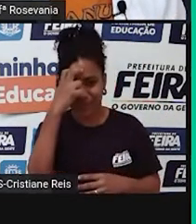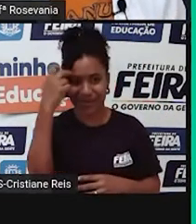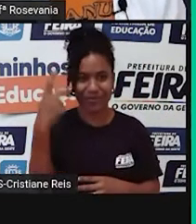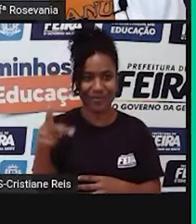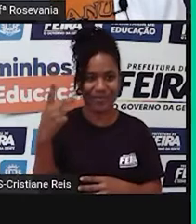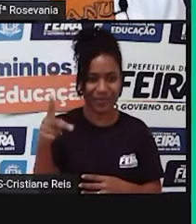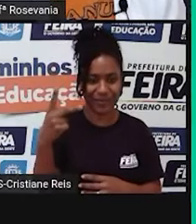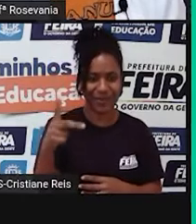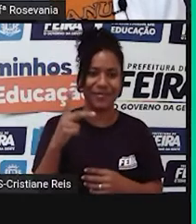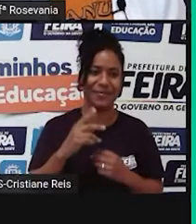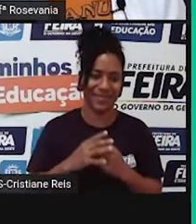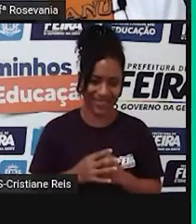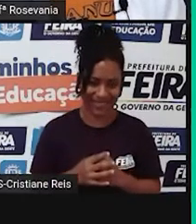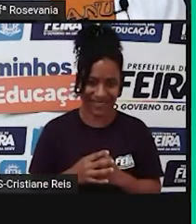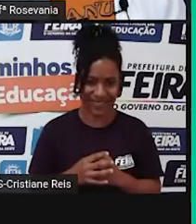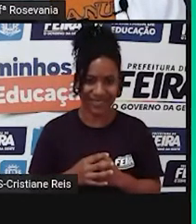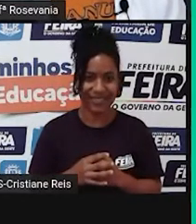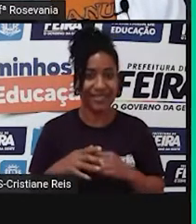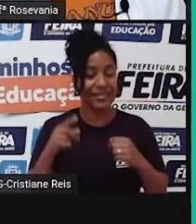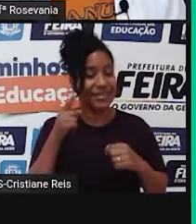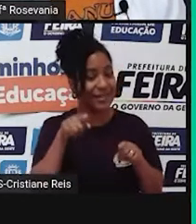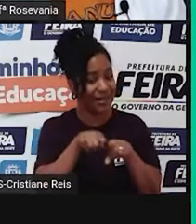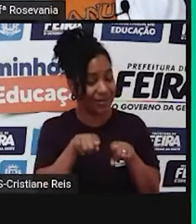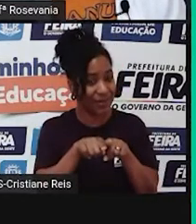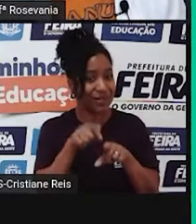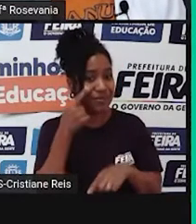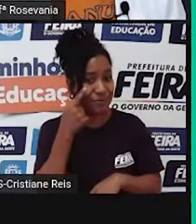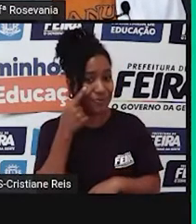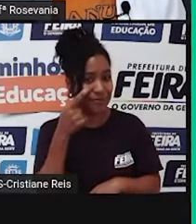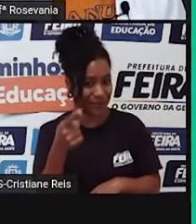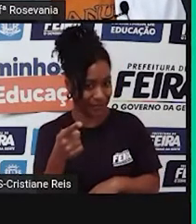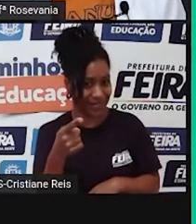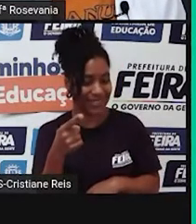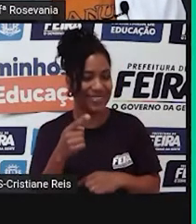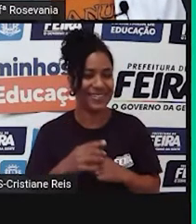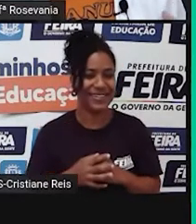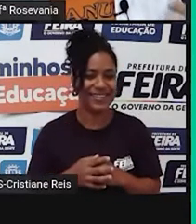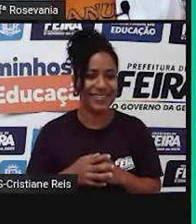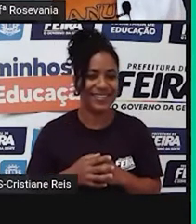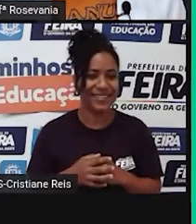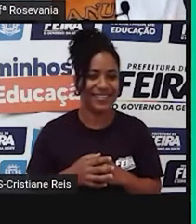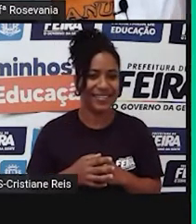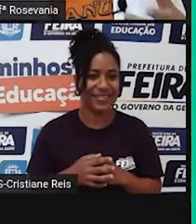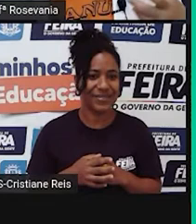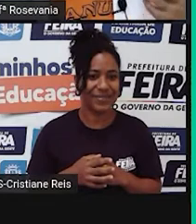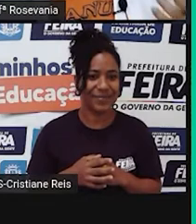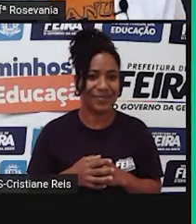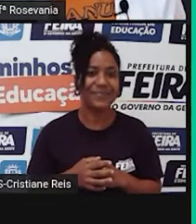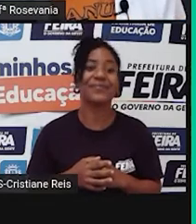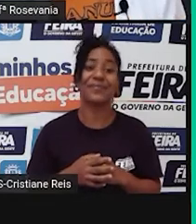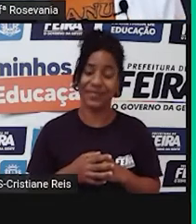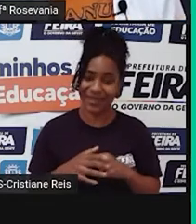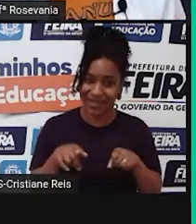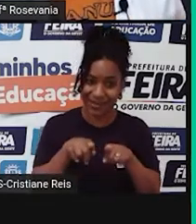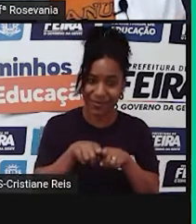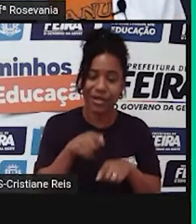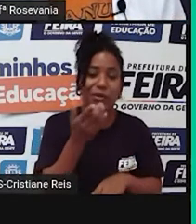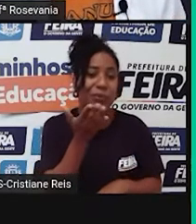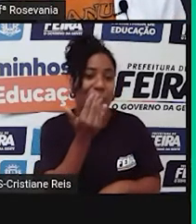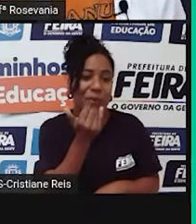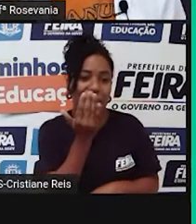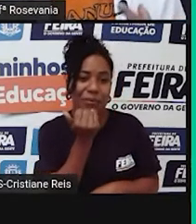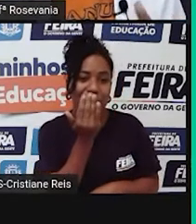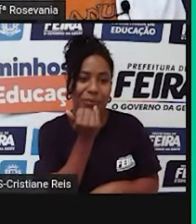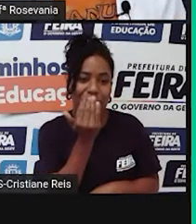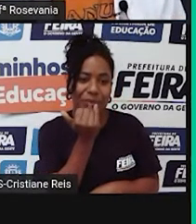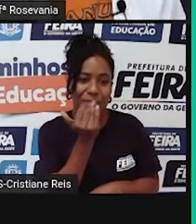nossa terra oferece. E aí você vai perceber, né, toda aquela questão da alimentação, né,